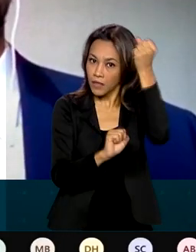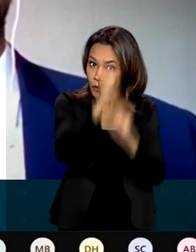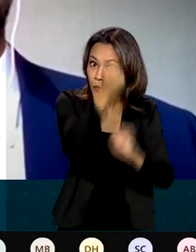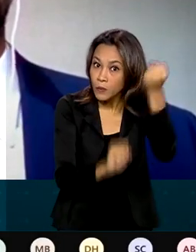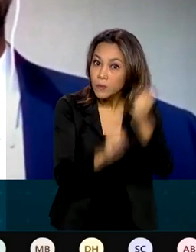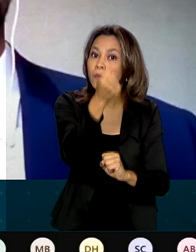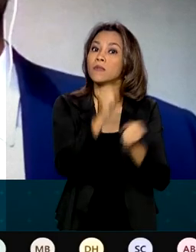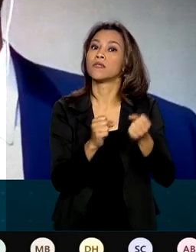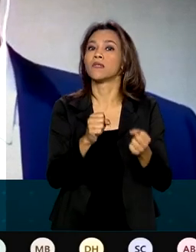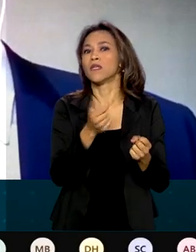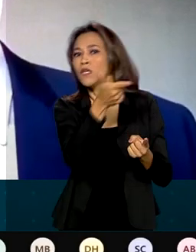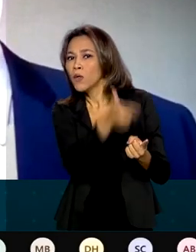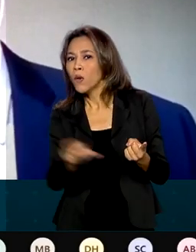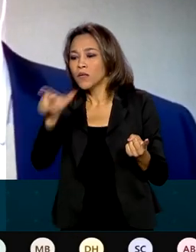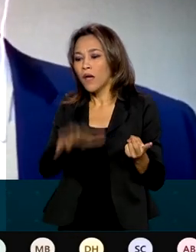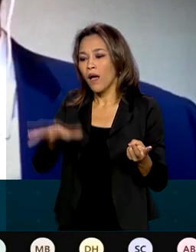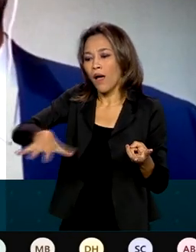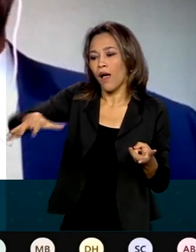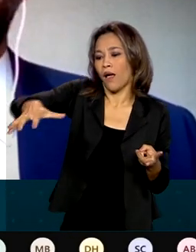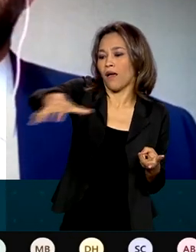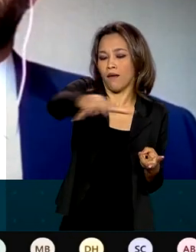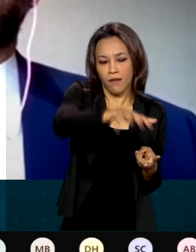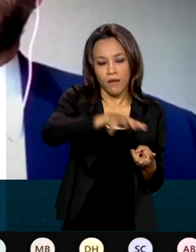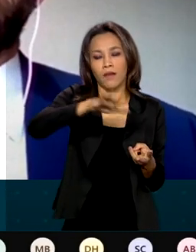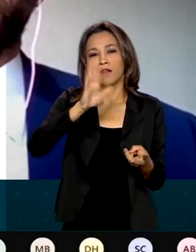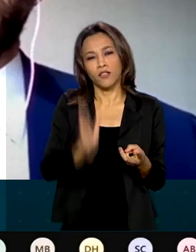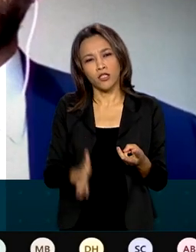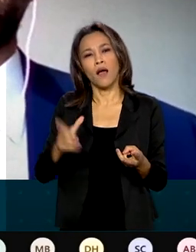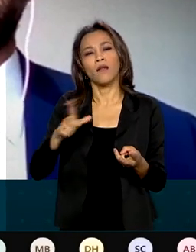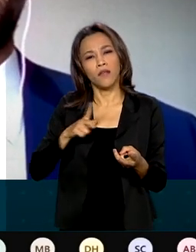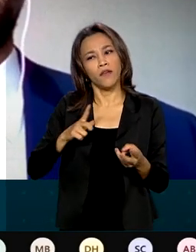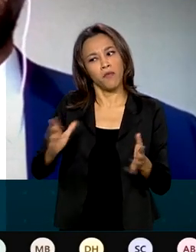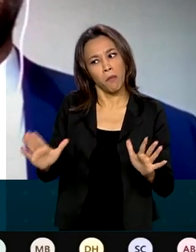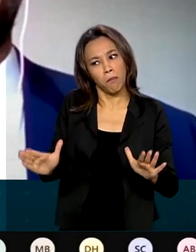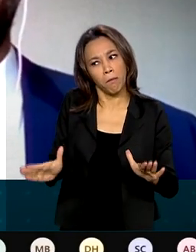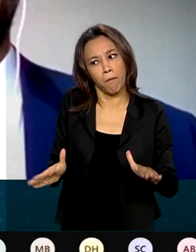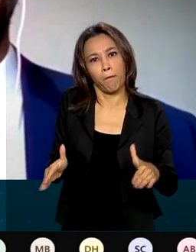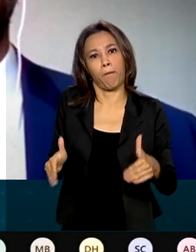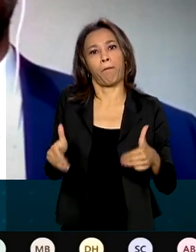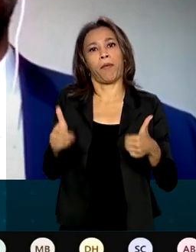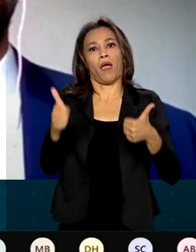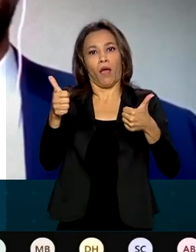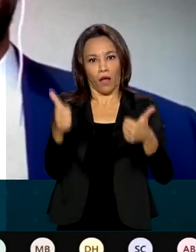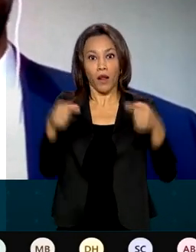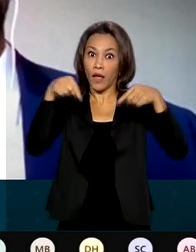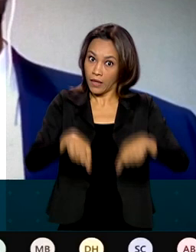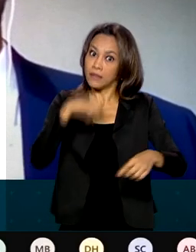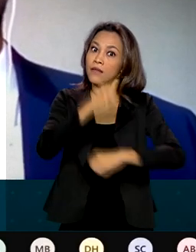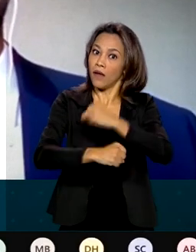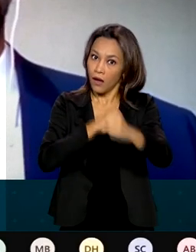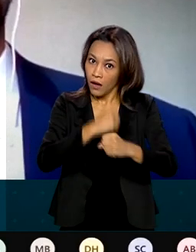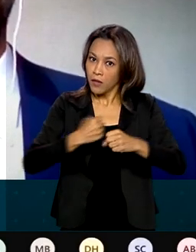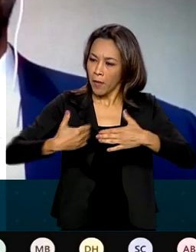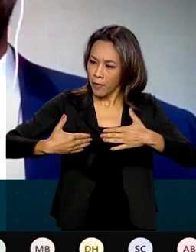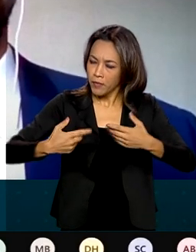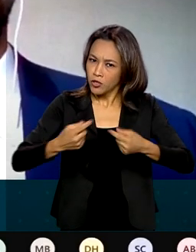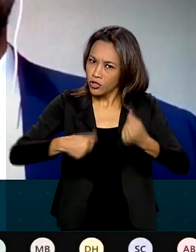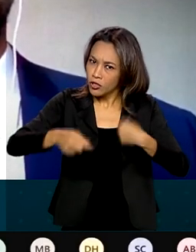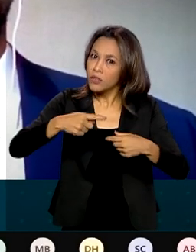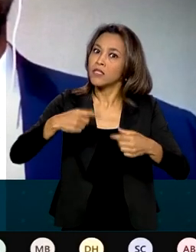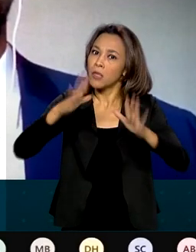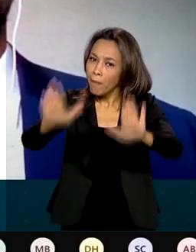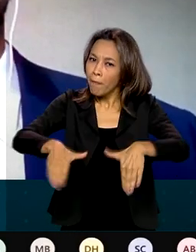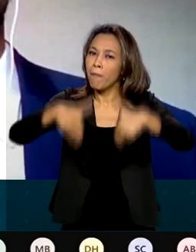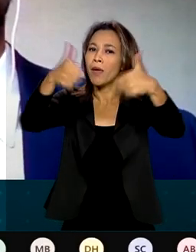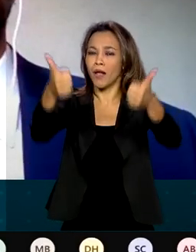-à-vis dos demais setores que já tiveram um desempenho relativo razoável na economia esse ano, esse desempenho seja melhor